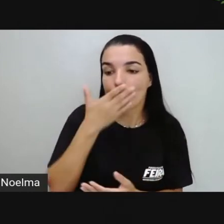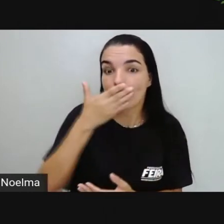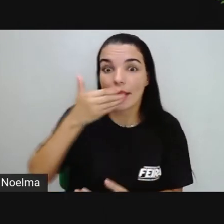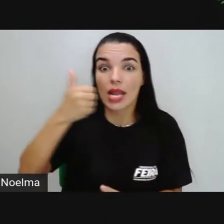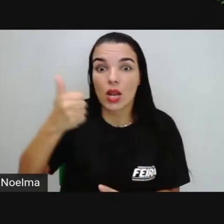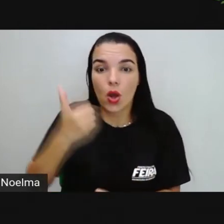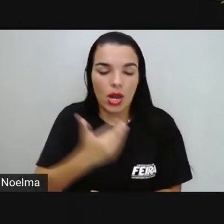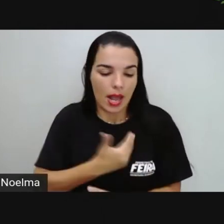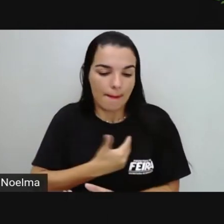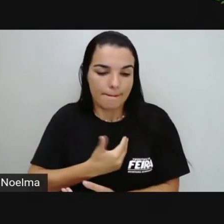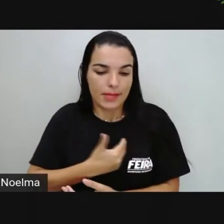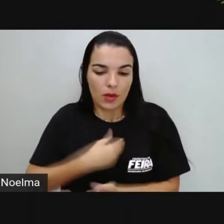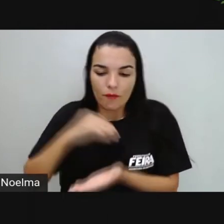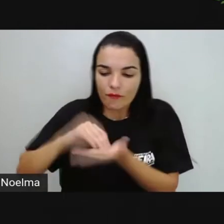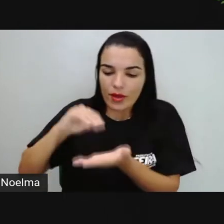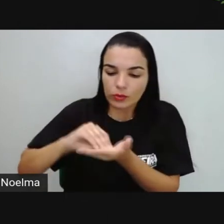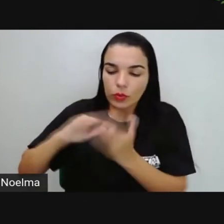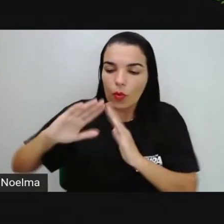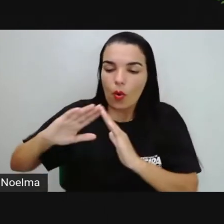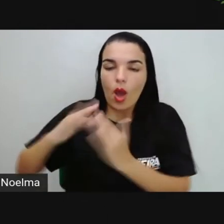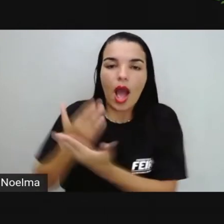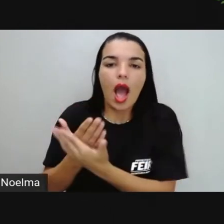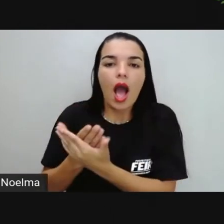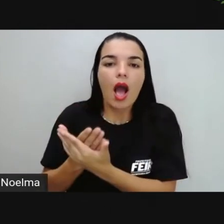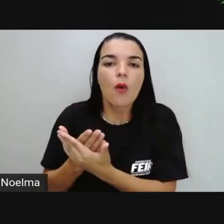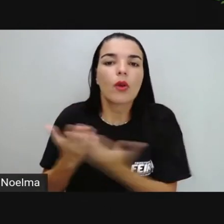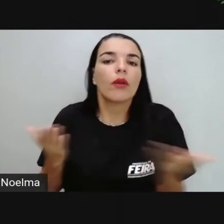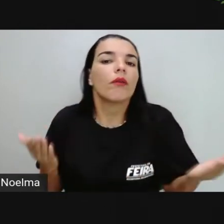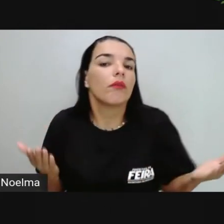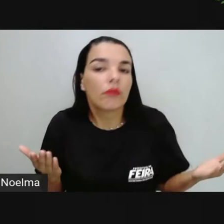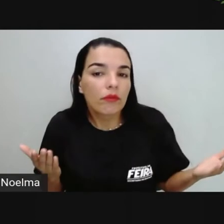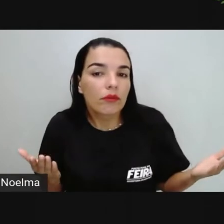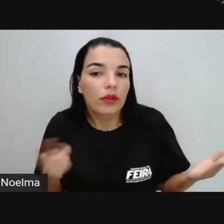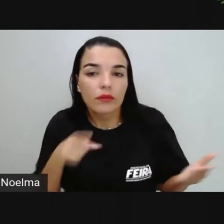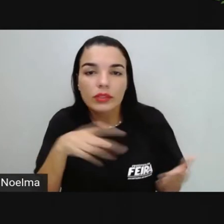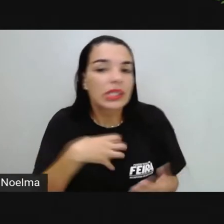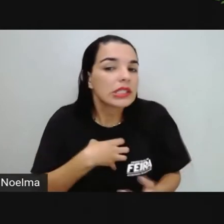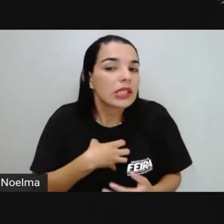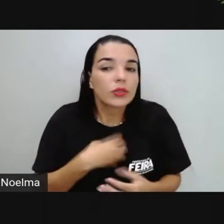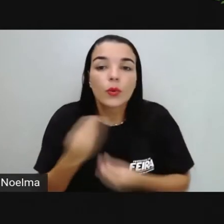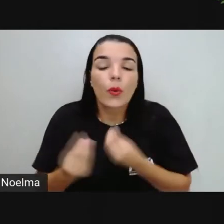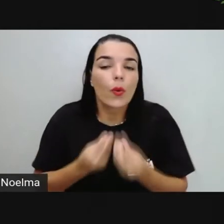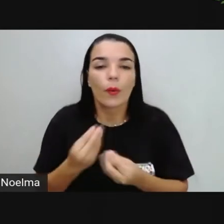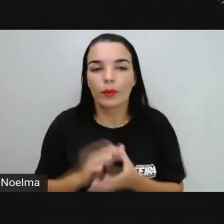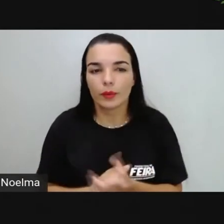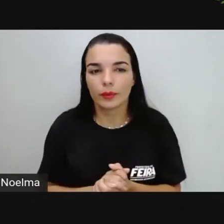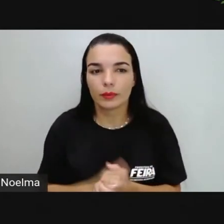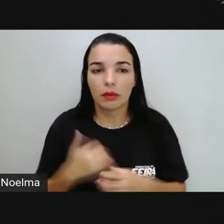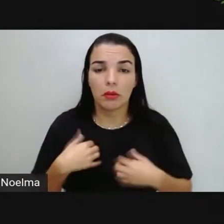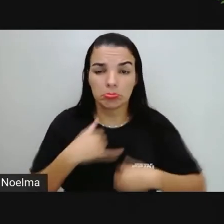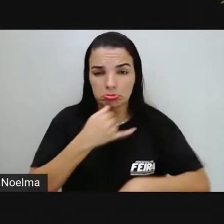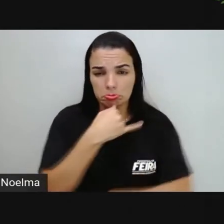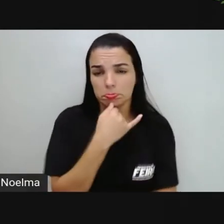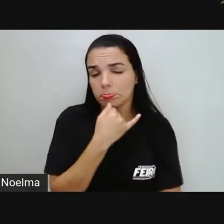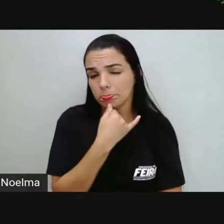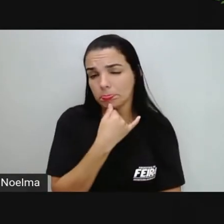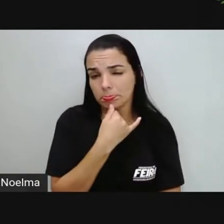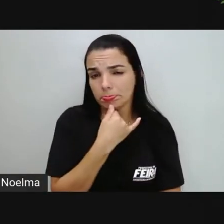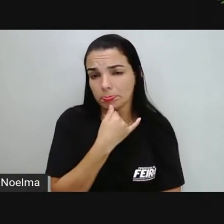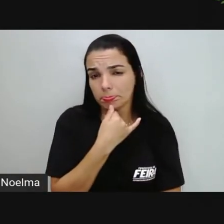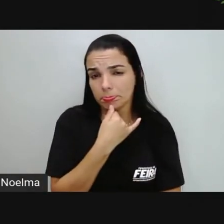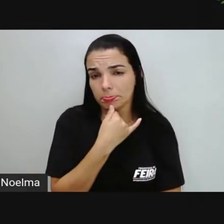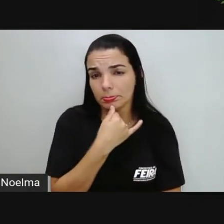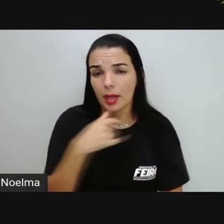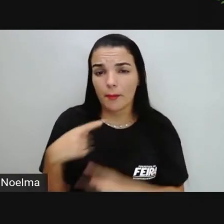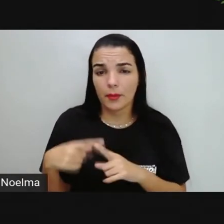falta aula? Como é que eu me sinto quando meu melhor amigo falta aula? Eu me sinto, ó, muito